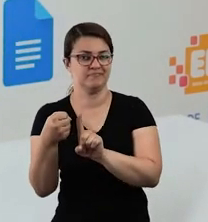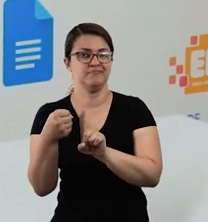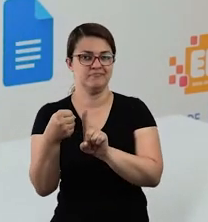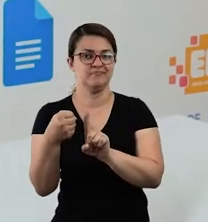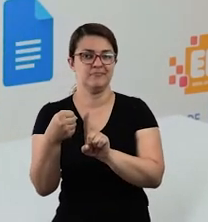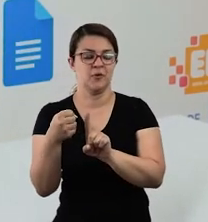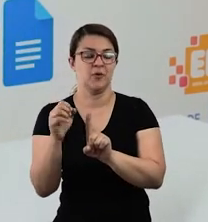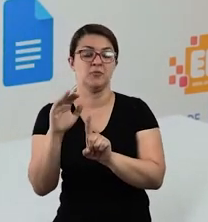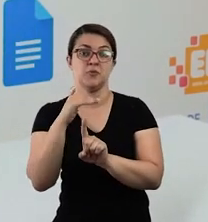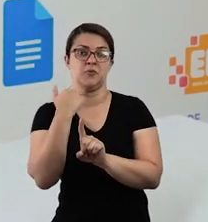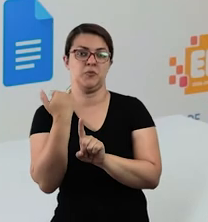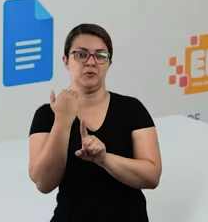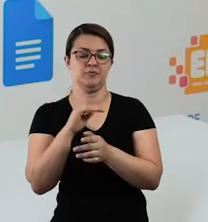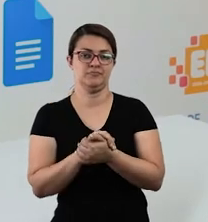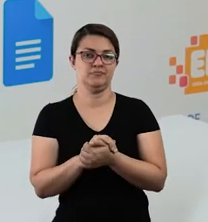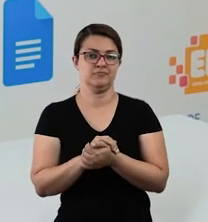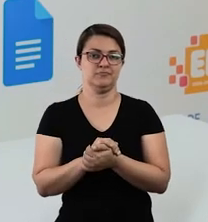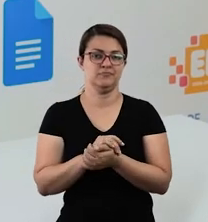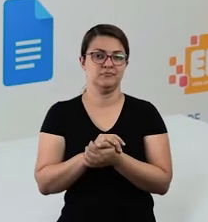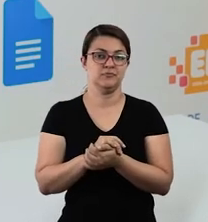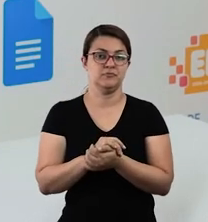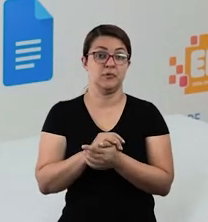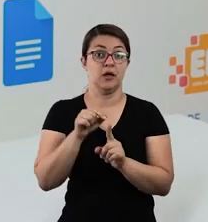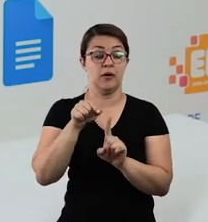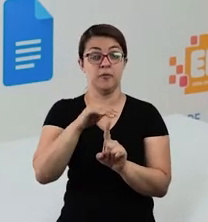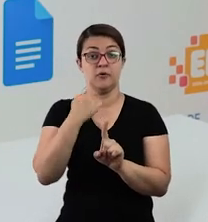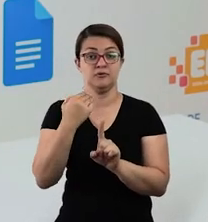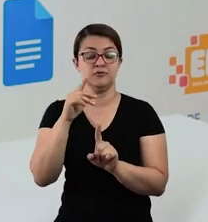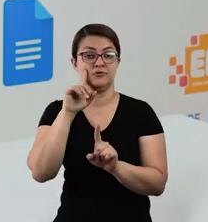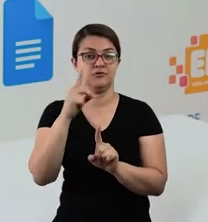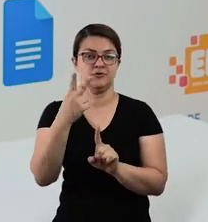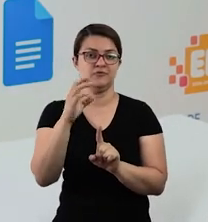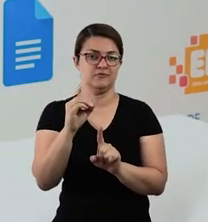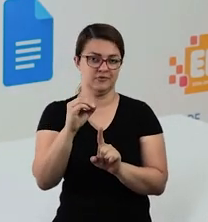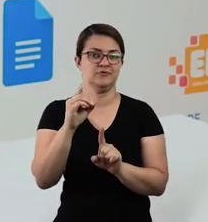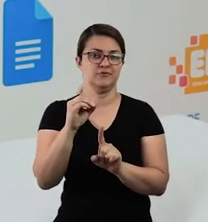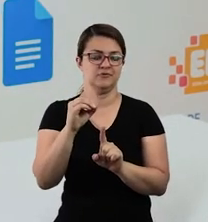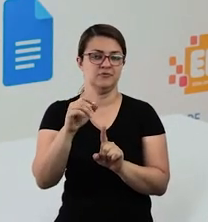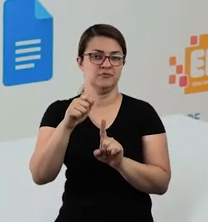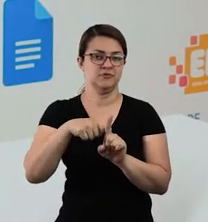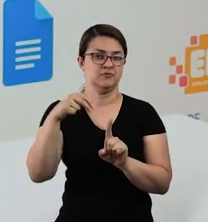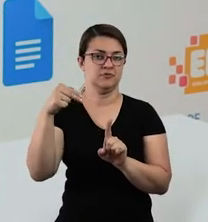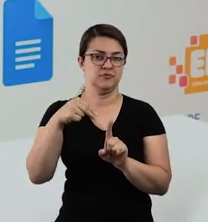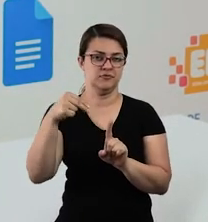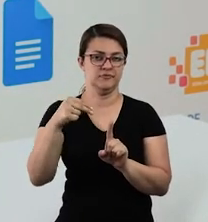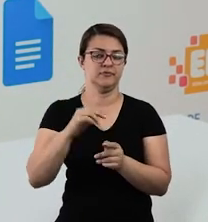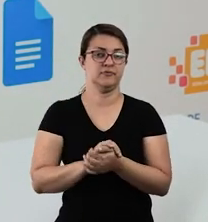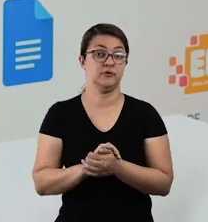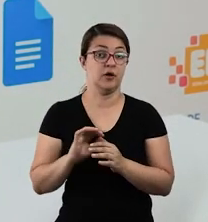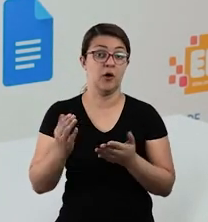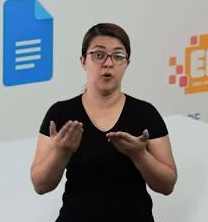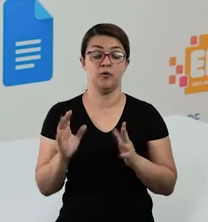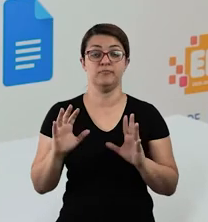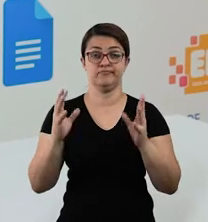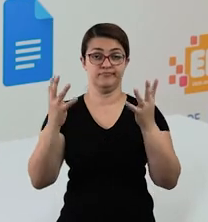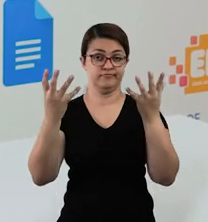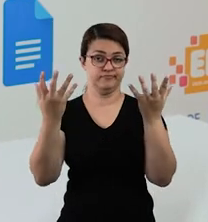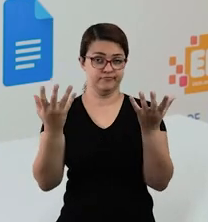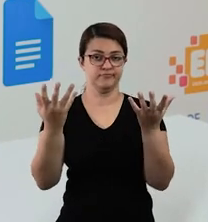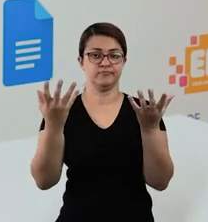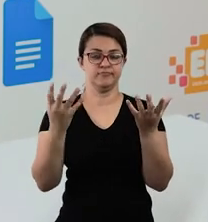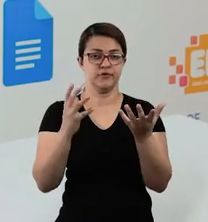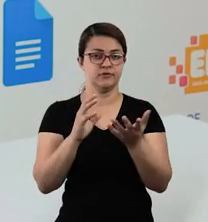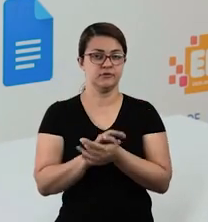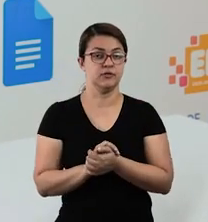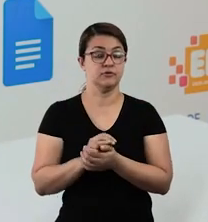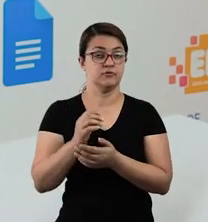é comemorado o Dia da Consciência Negra. Galerinha, deixando um pouquinho a história de zumbi de lado, é muito importante a gente